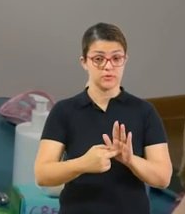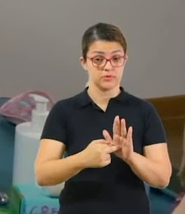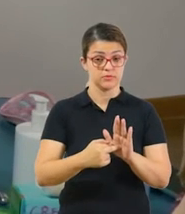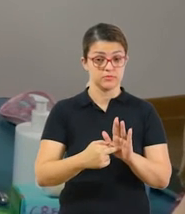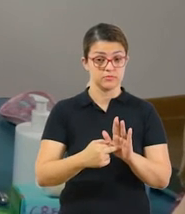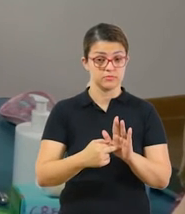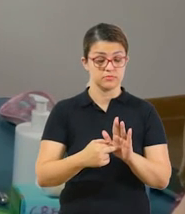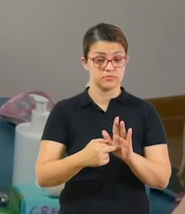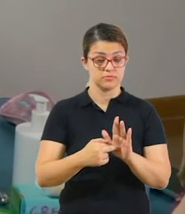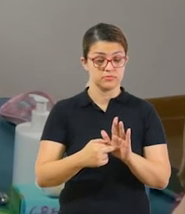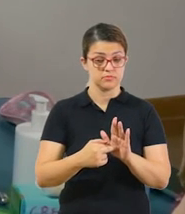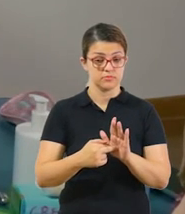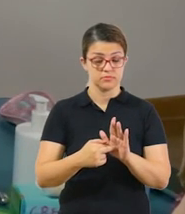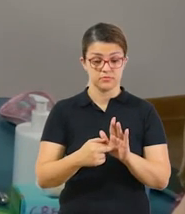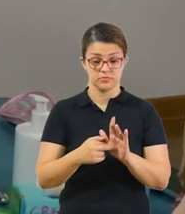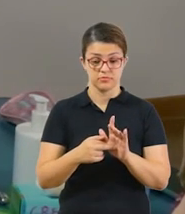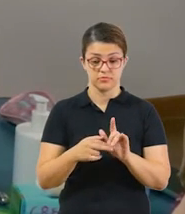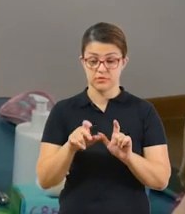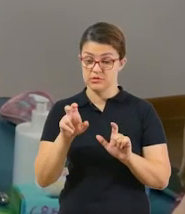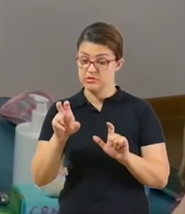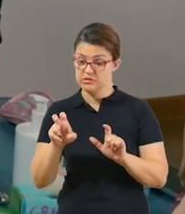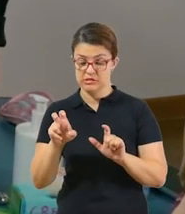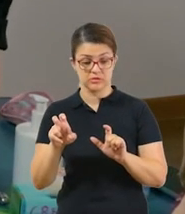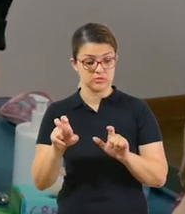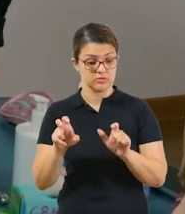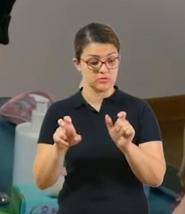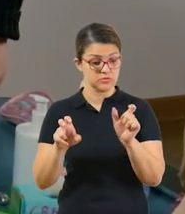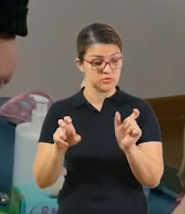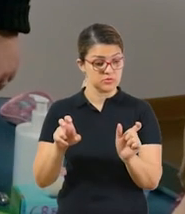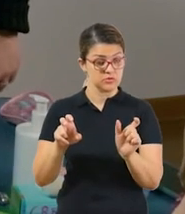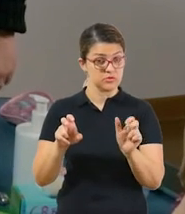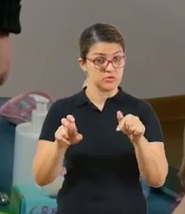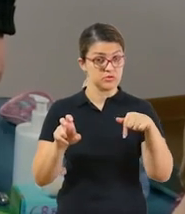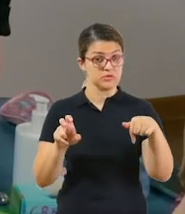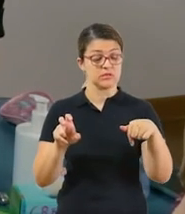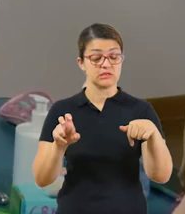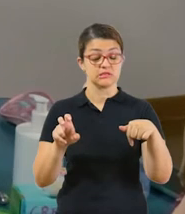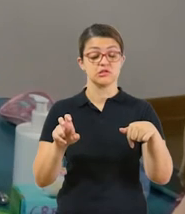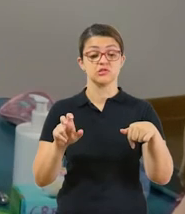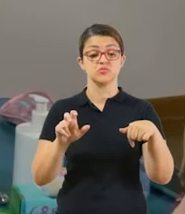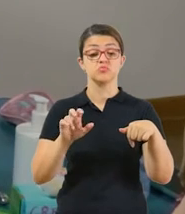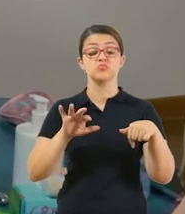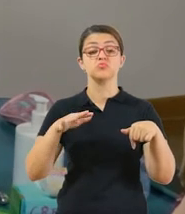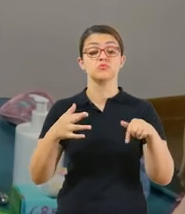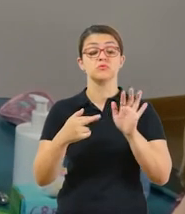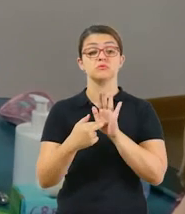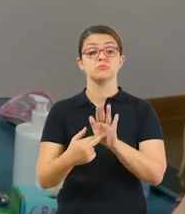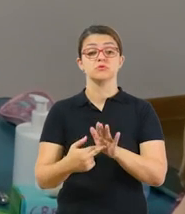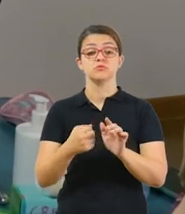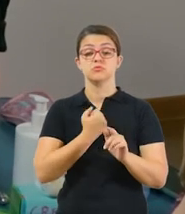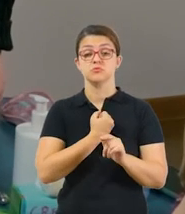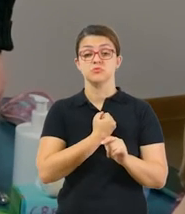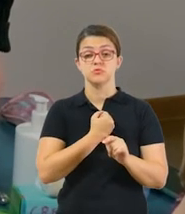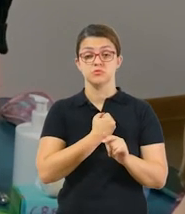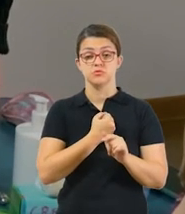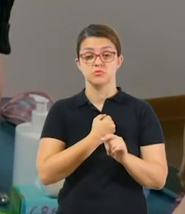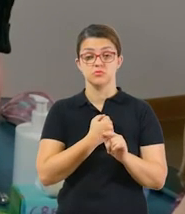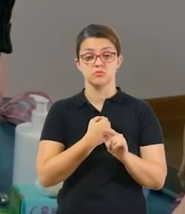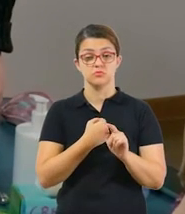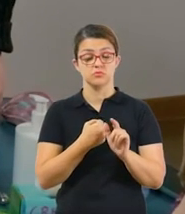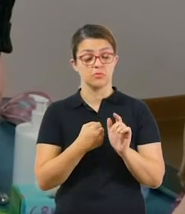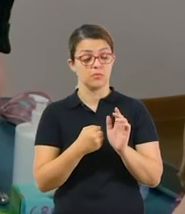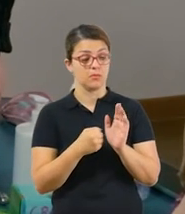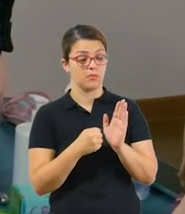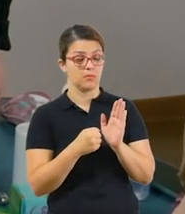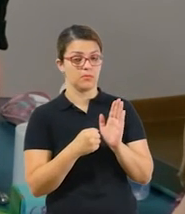Ele está entre o número 5 e o número 7. Então, qual número que ele representa aqui na tabela? Você vai colocar aqui o